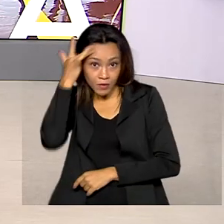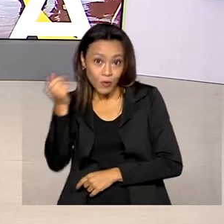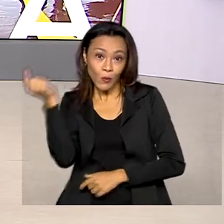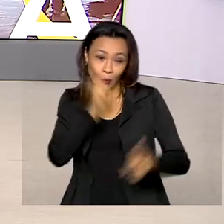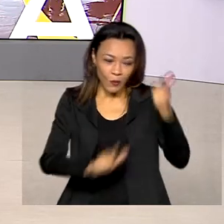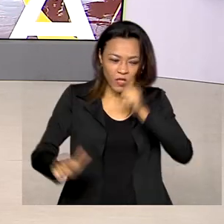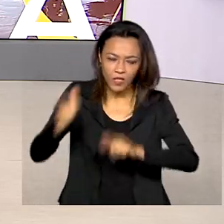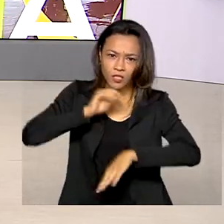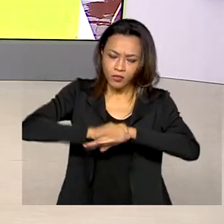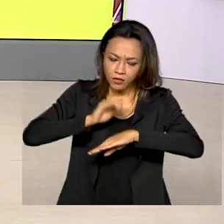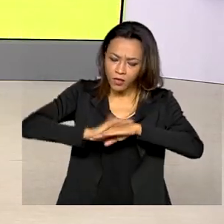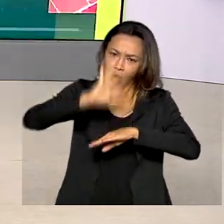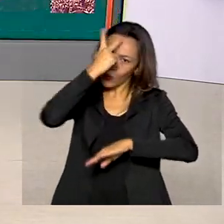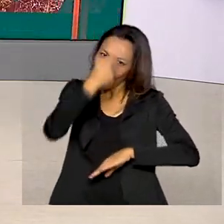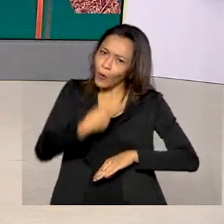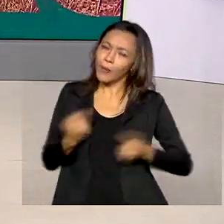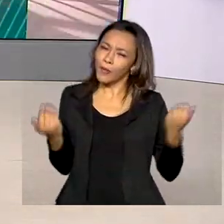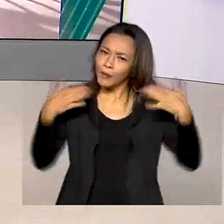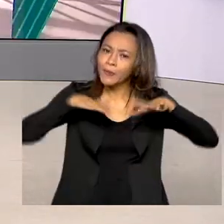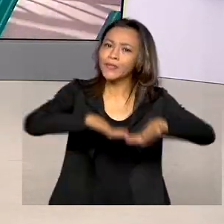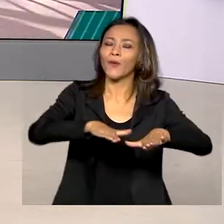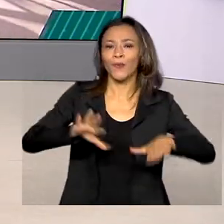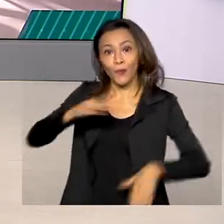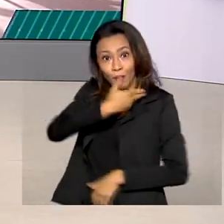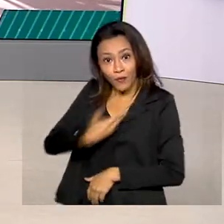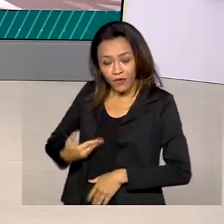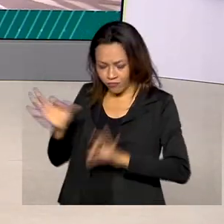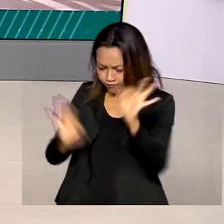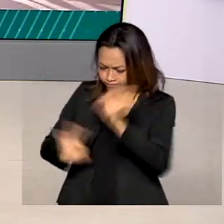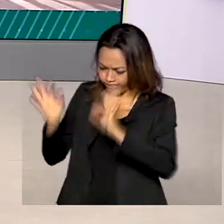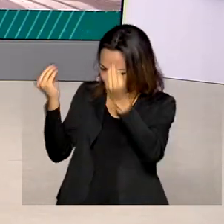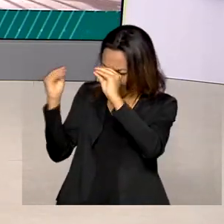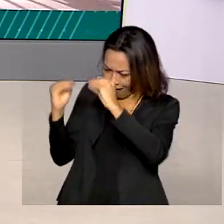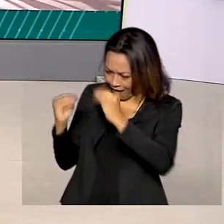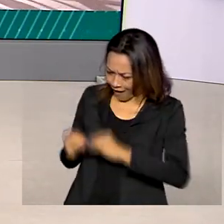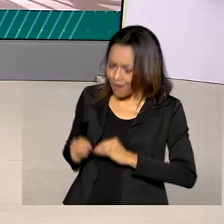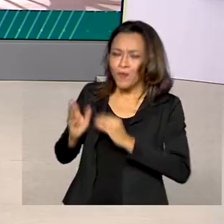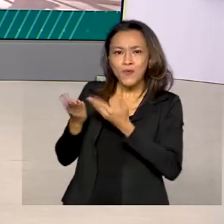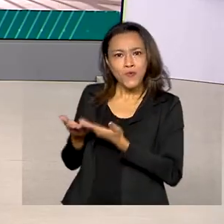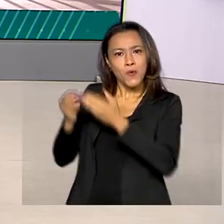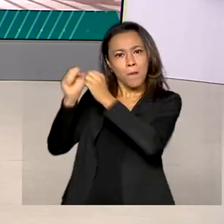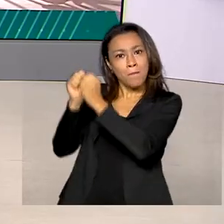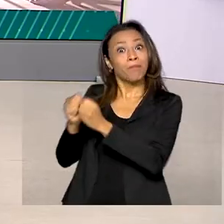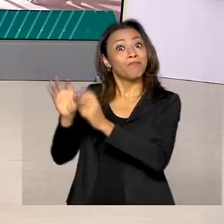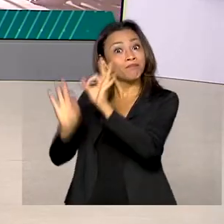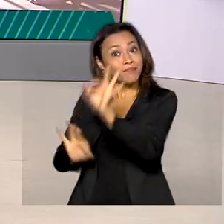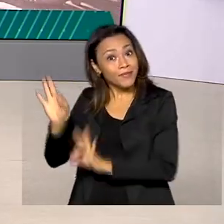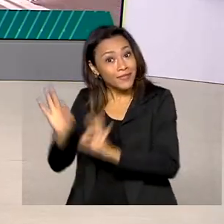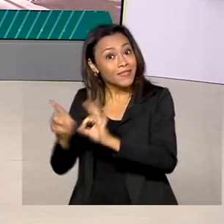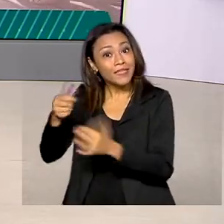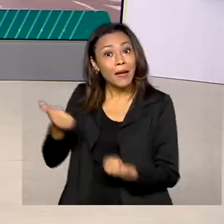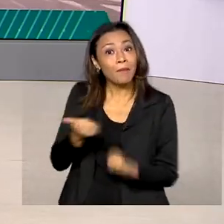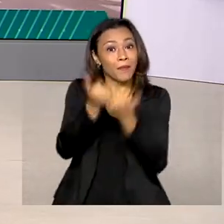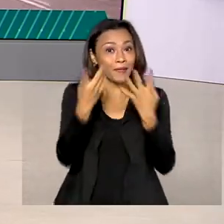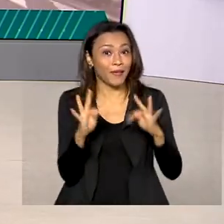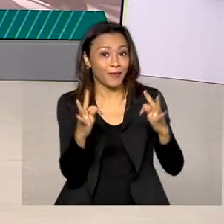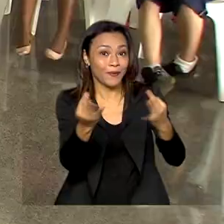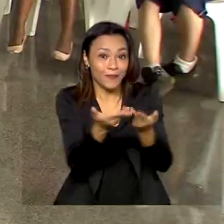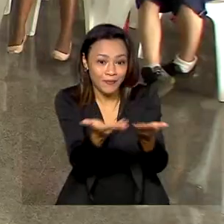mais autonomia e inclusão, o governo traçou os objetivos do Plano Nacional de Tecnologia Assistiva.